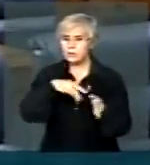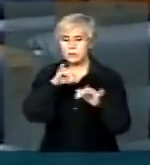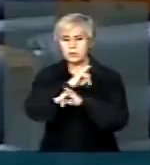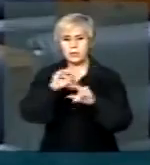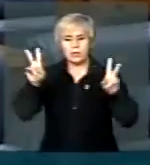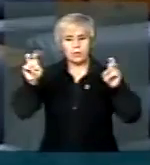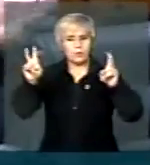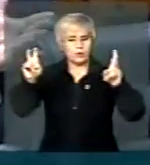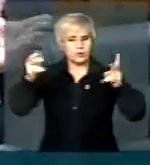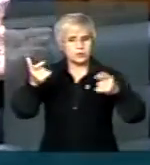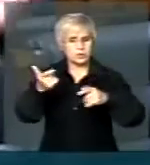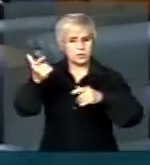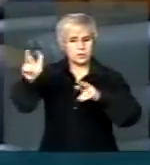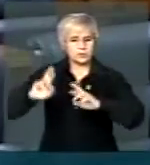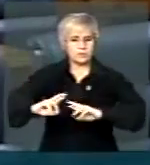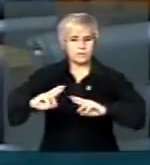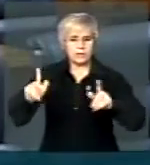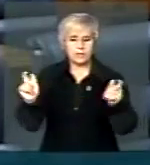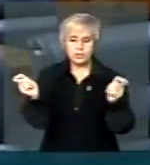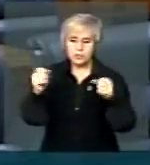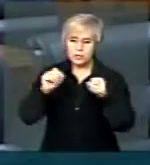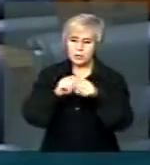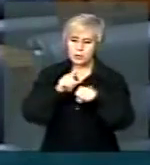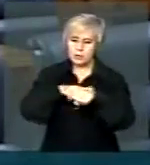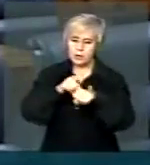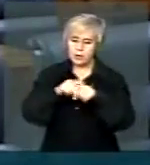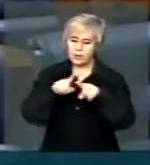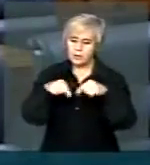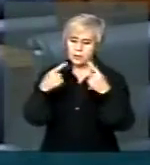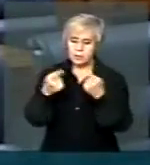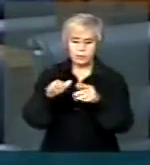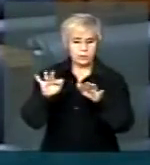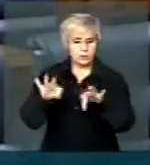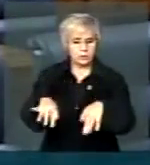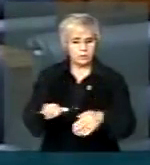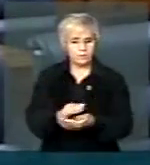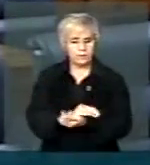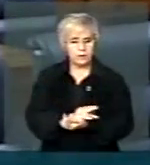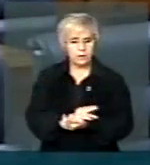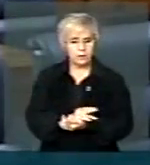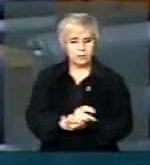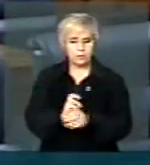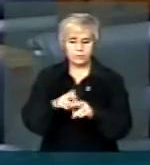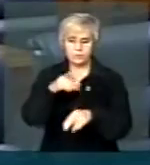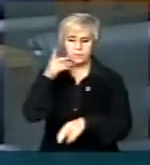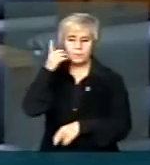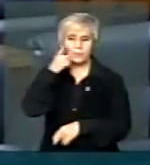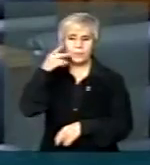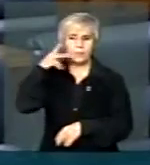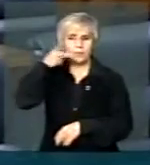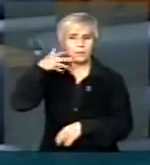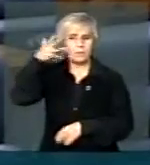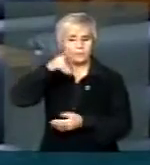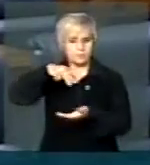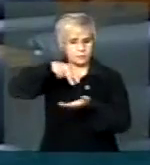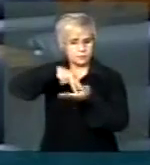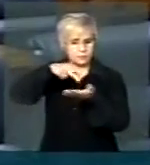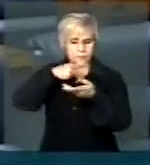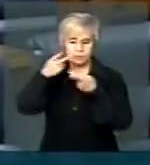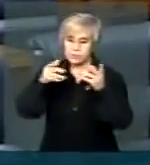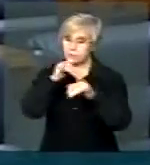pretérita, que se faça o encerramento da sessão. Porque o parlamentar, quando se dirige desta tribuna,